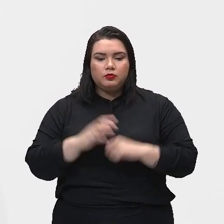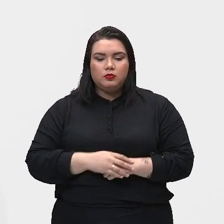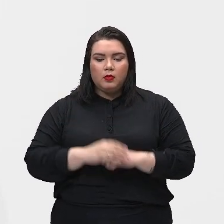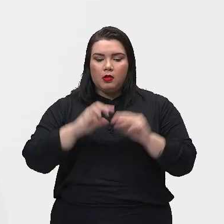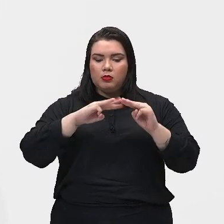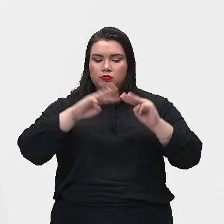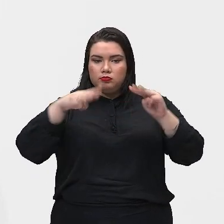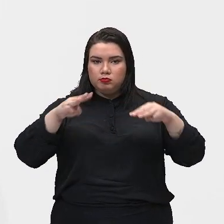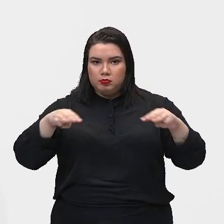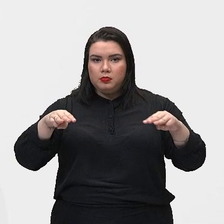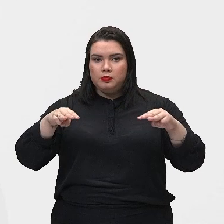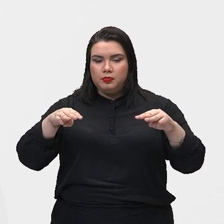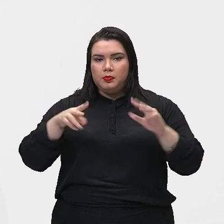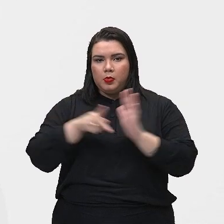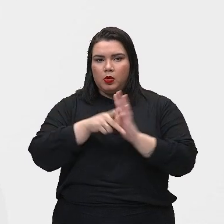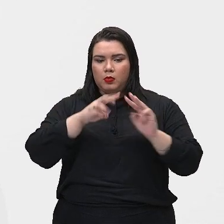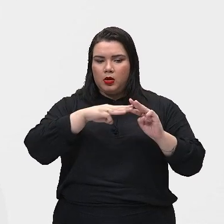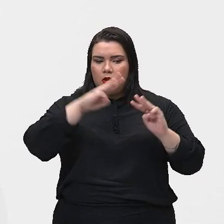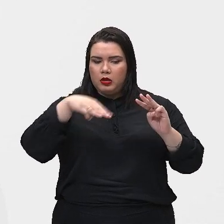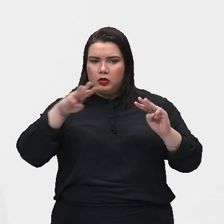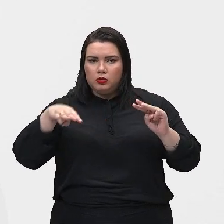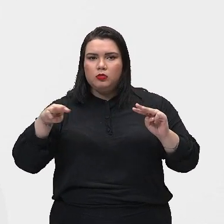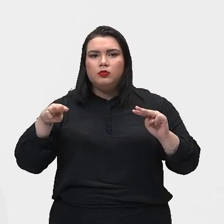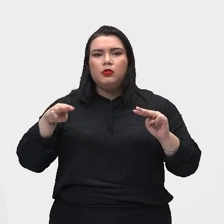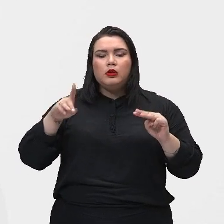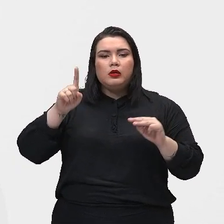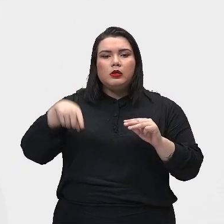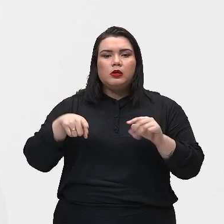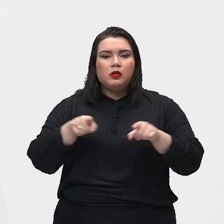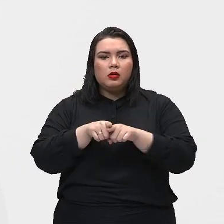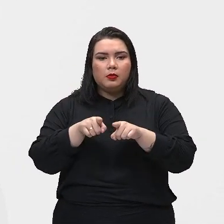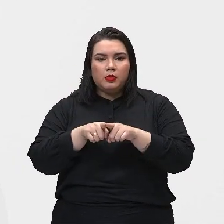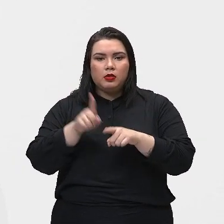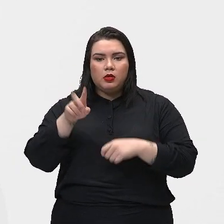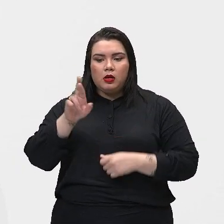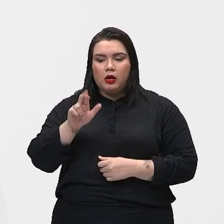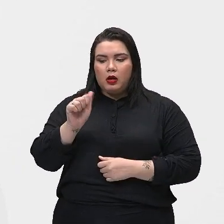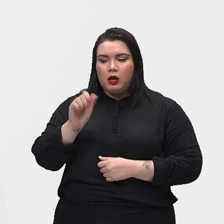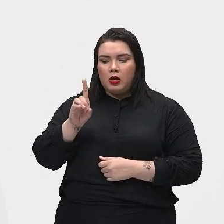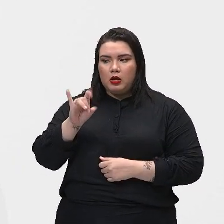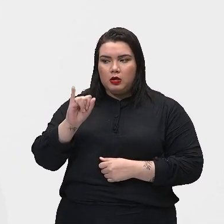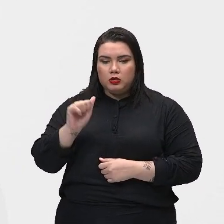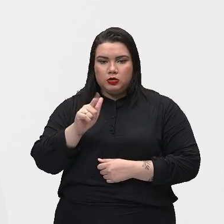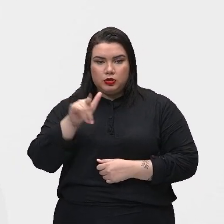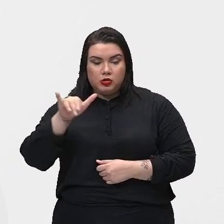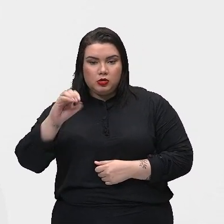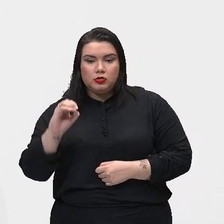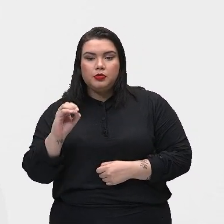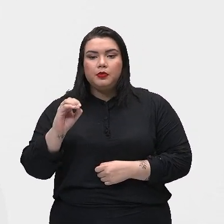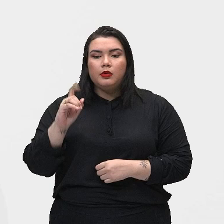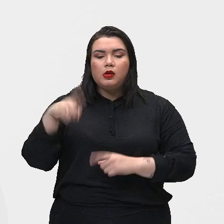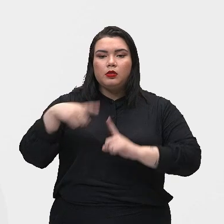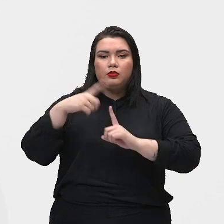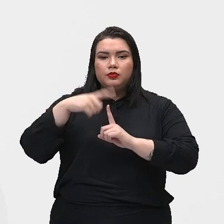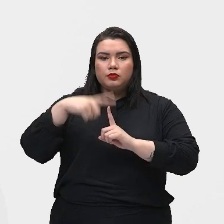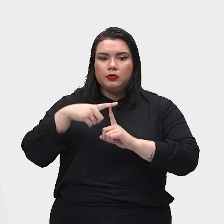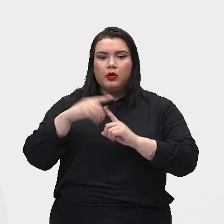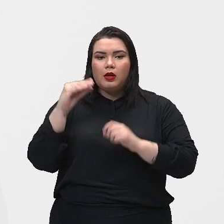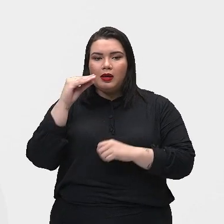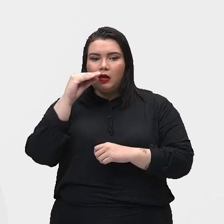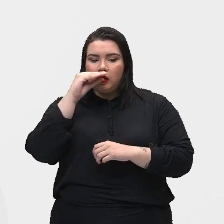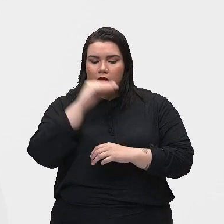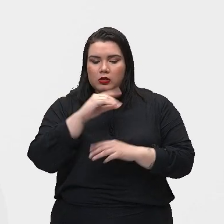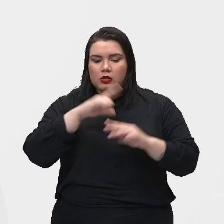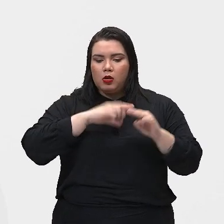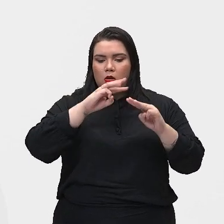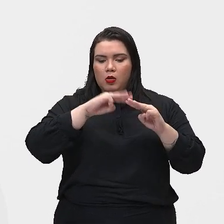eletromagnéticas, tá? Então, também conhecida como radiação, é uma forma de transferência de calor que ocorre